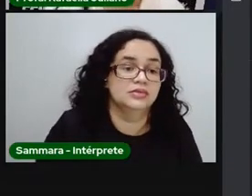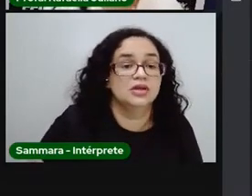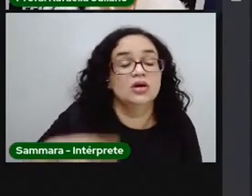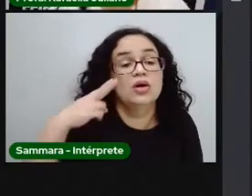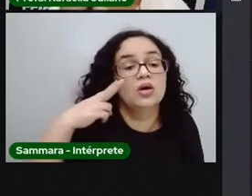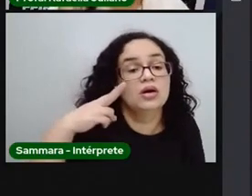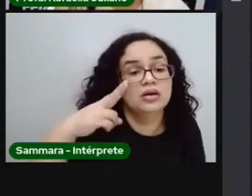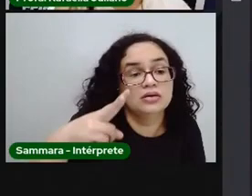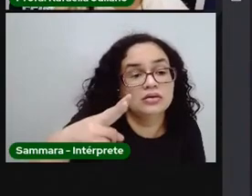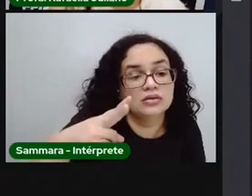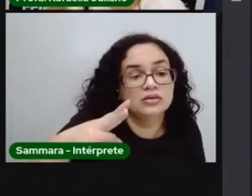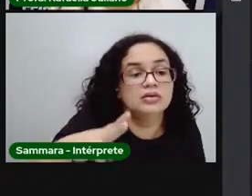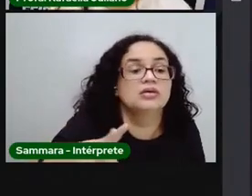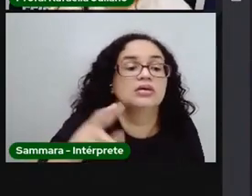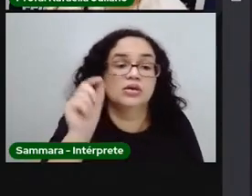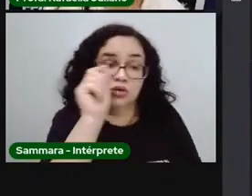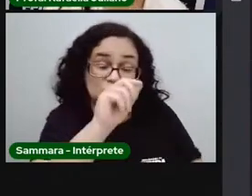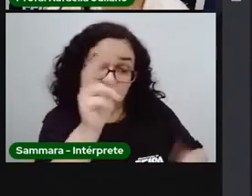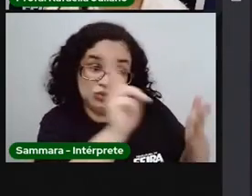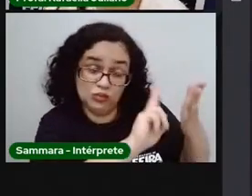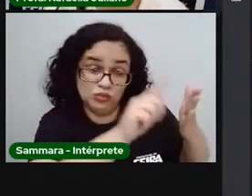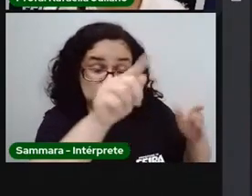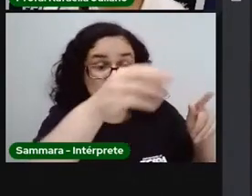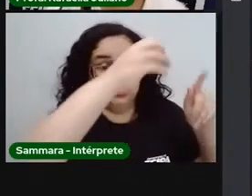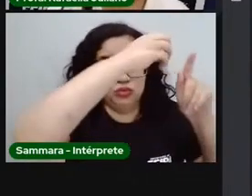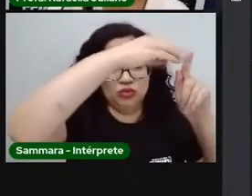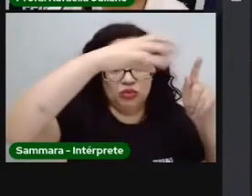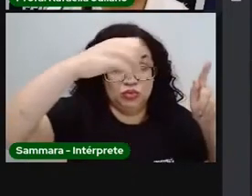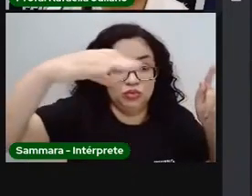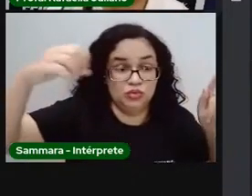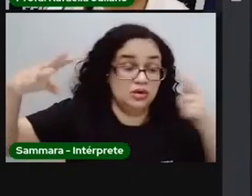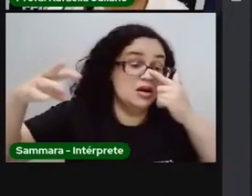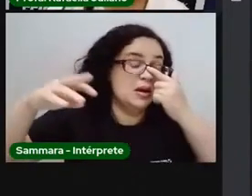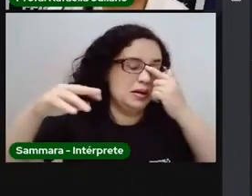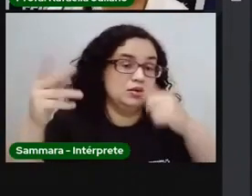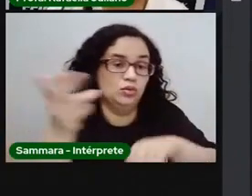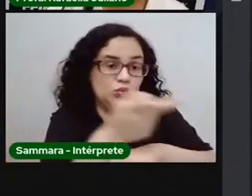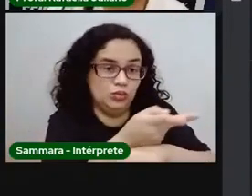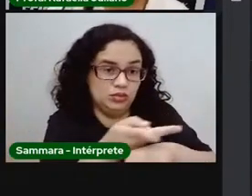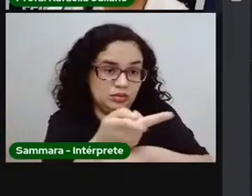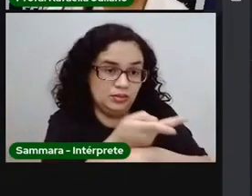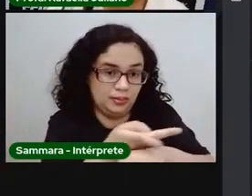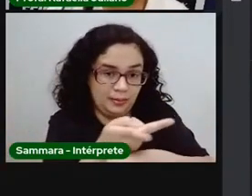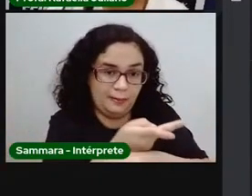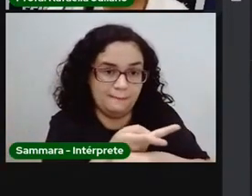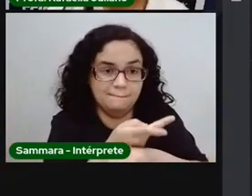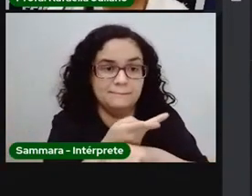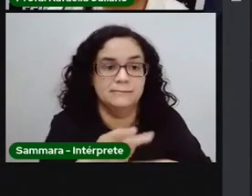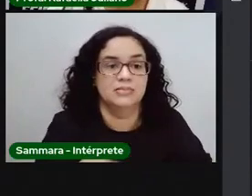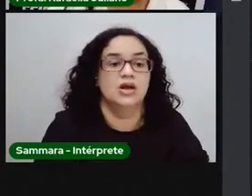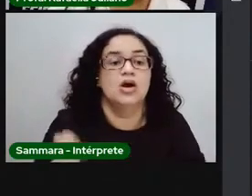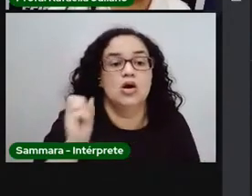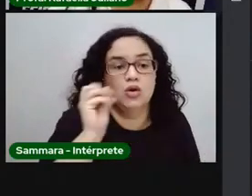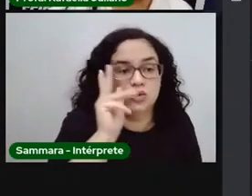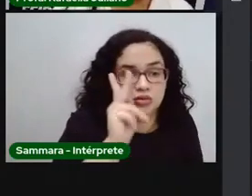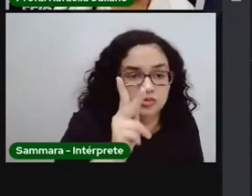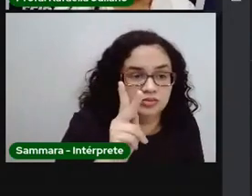Olha, vocês vão colocar assim lá no Google e vai aparecer uma busca e vocês vão clicar e vai abrir, certo?